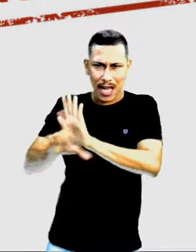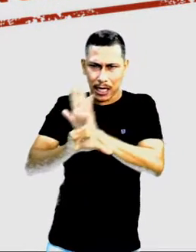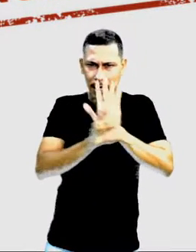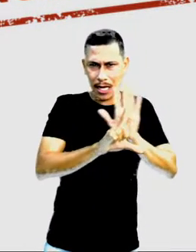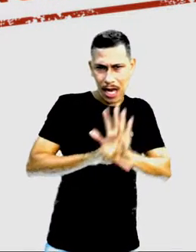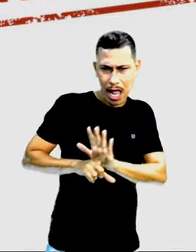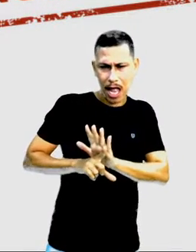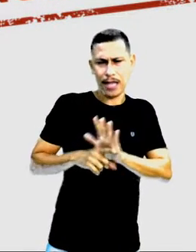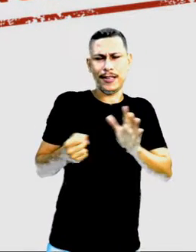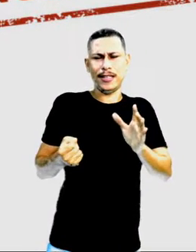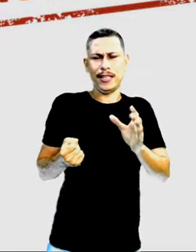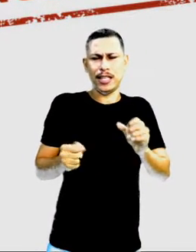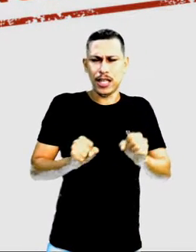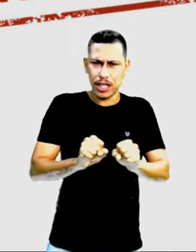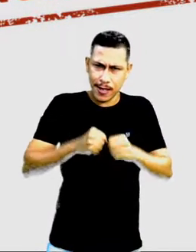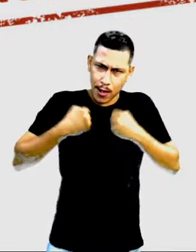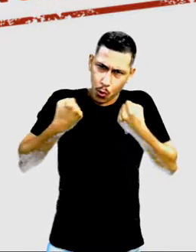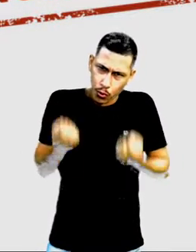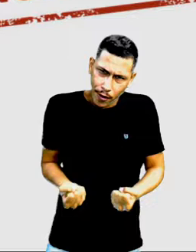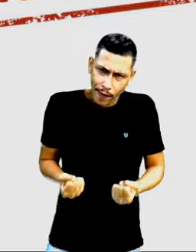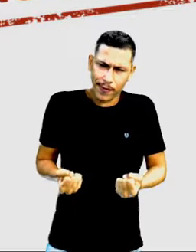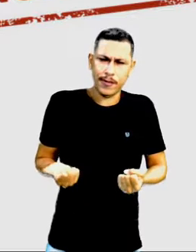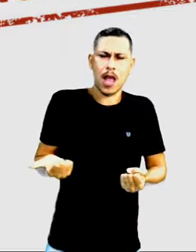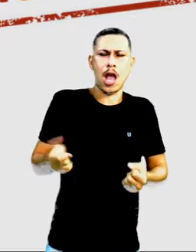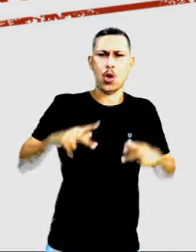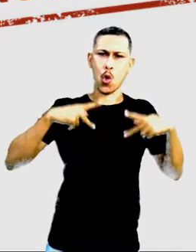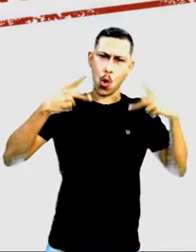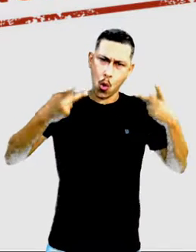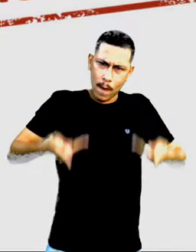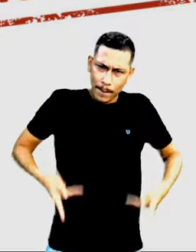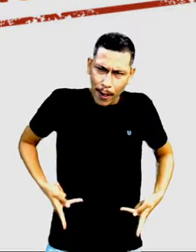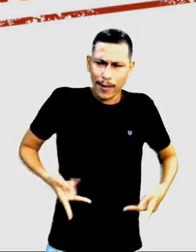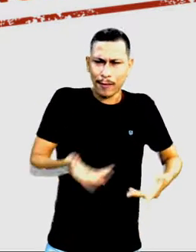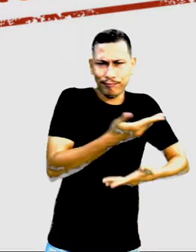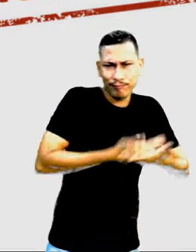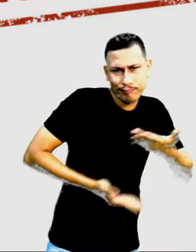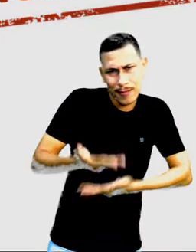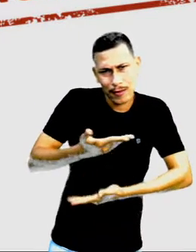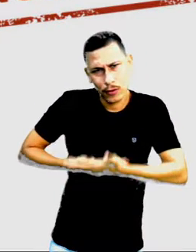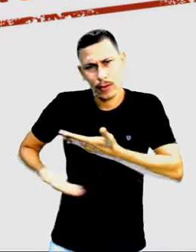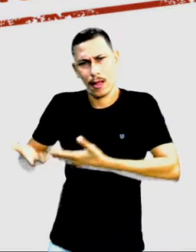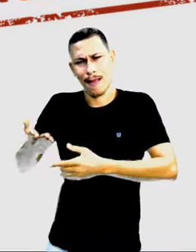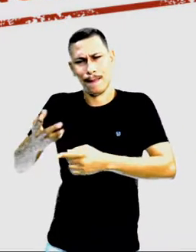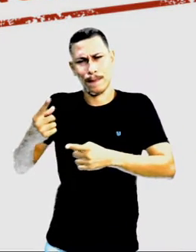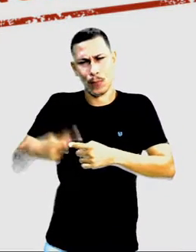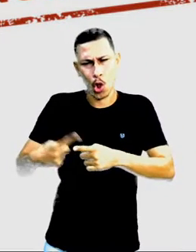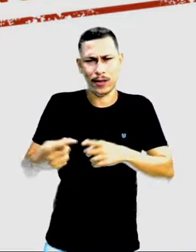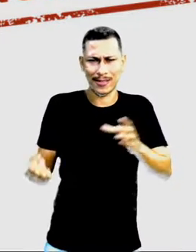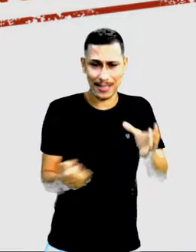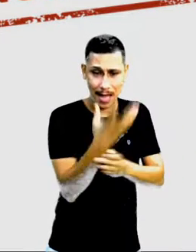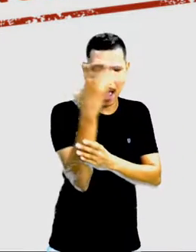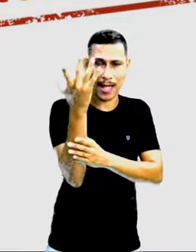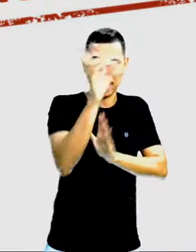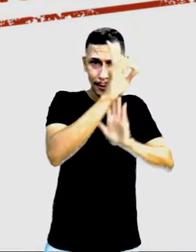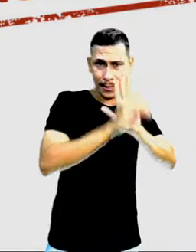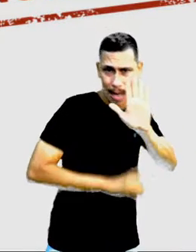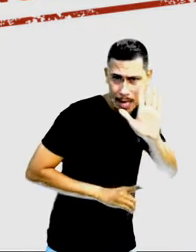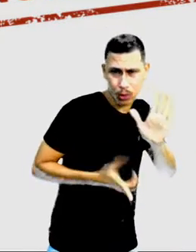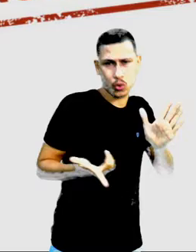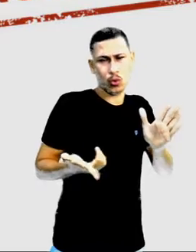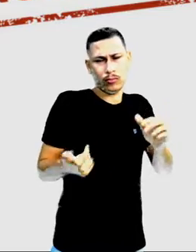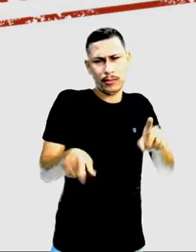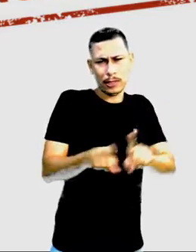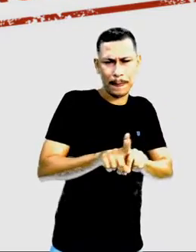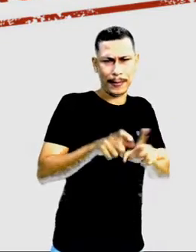segurança às relações humanas. Por que? Eles estabelecem direitos e deveres,